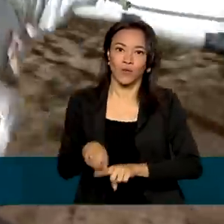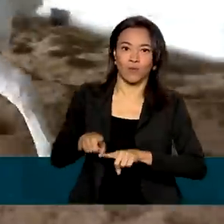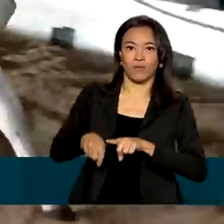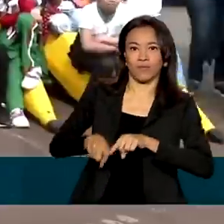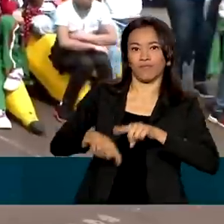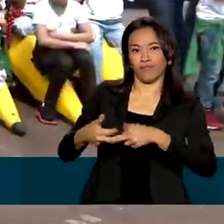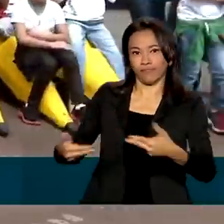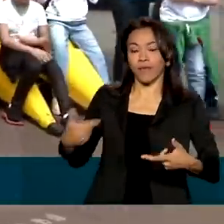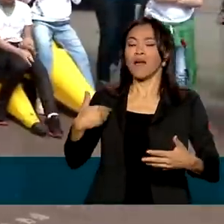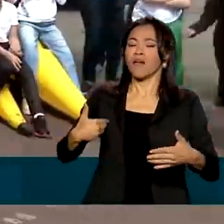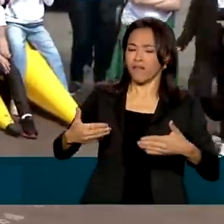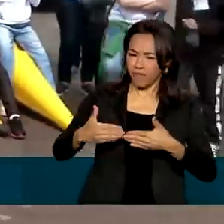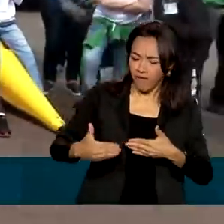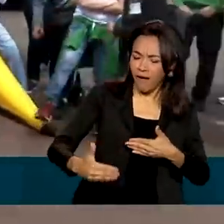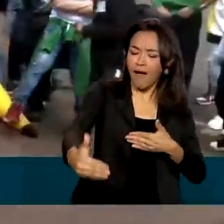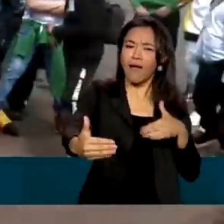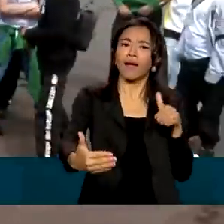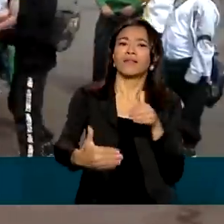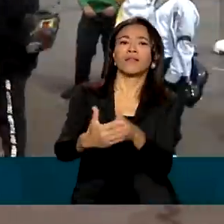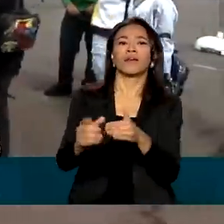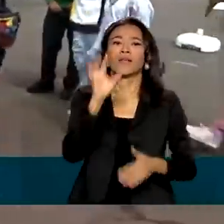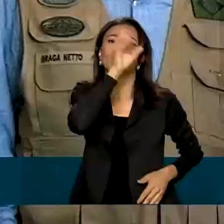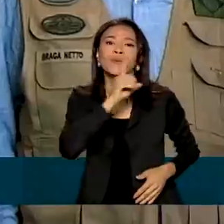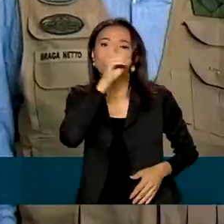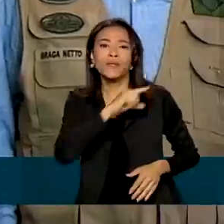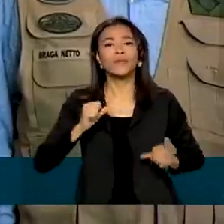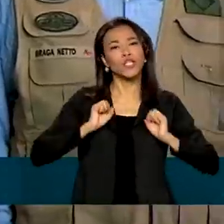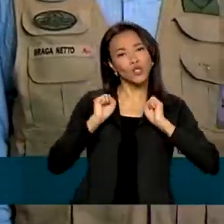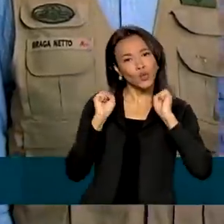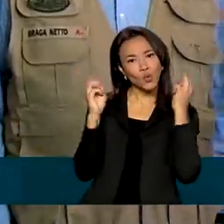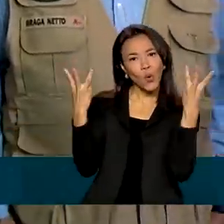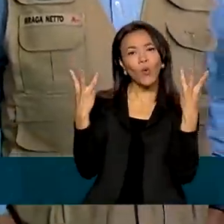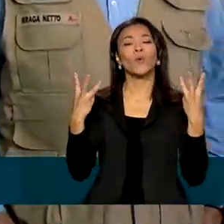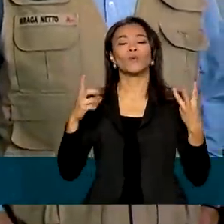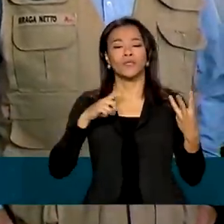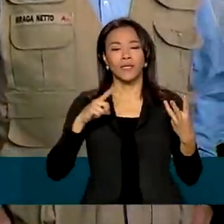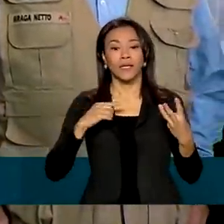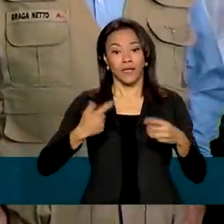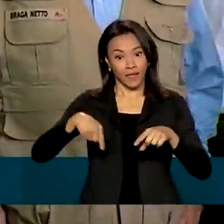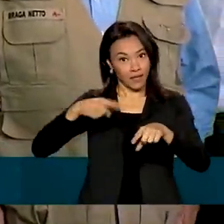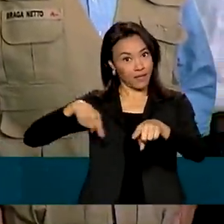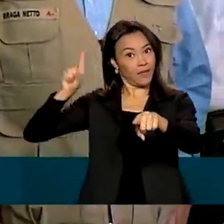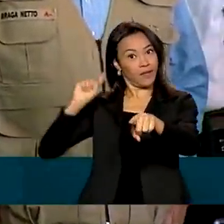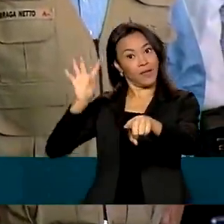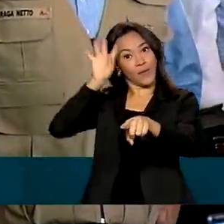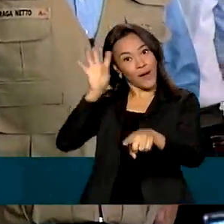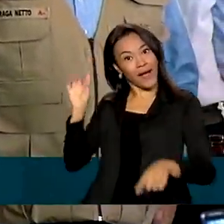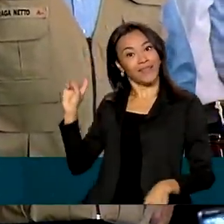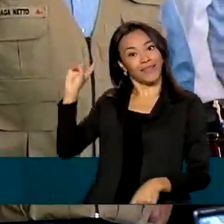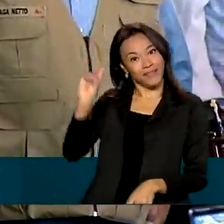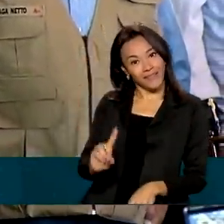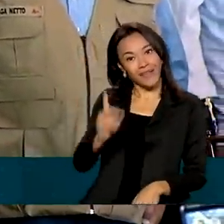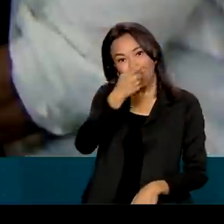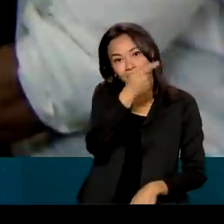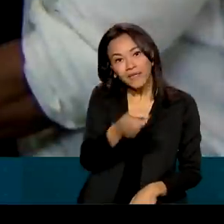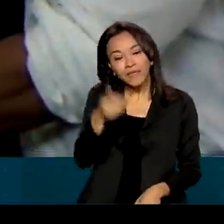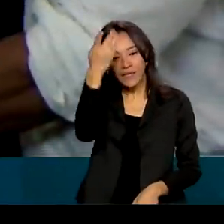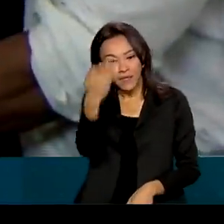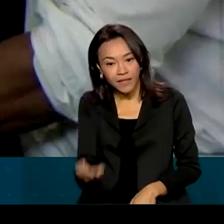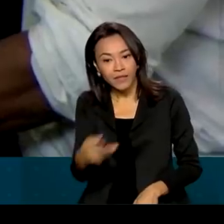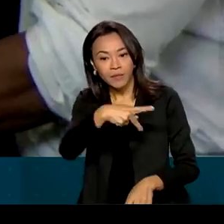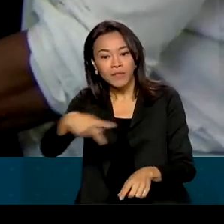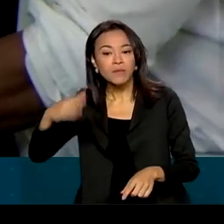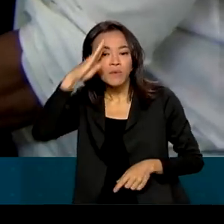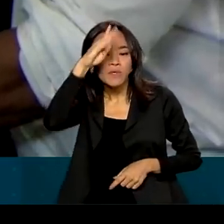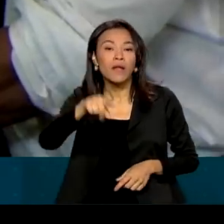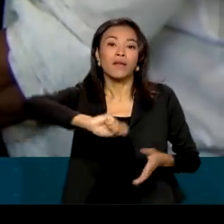domingo, conta ainda com uma programação de shows e nesta quarta-feira recebeu a visita do presidente Jair Bolsonaro, que assinou